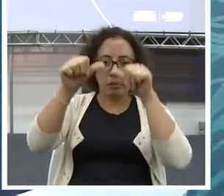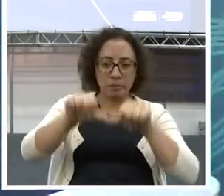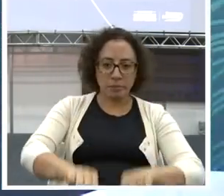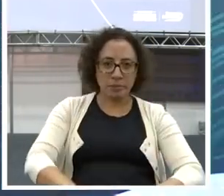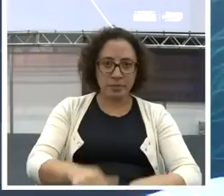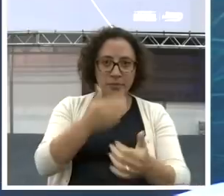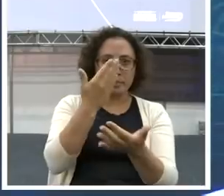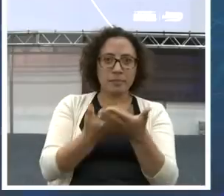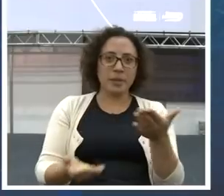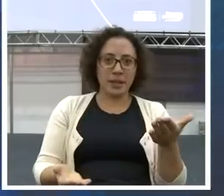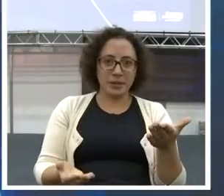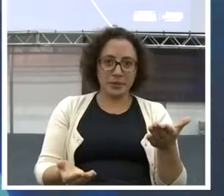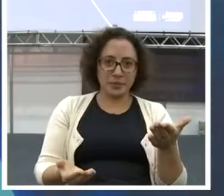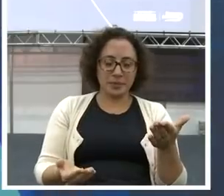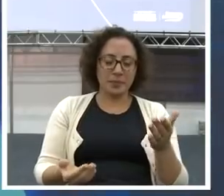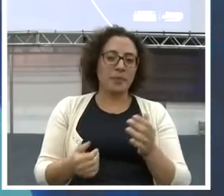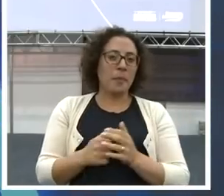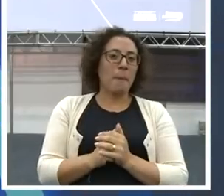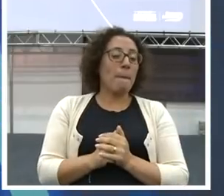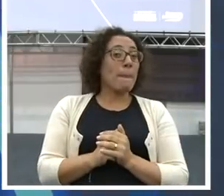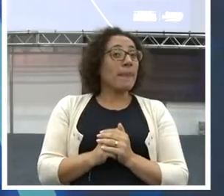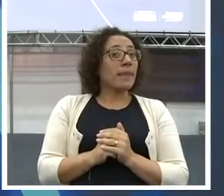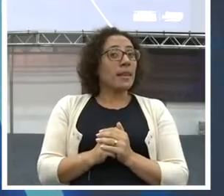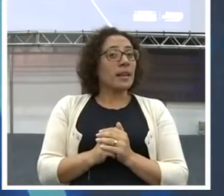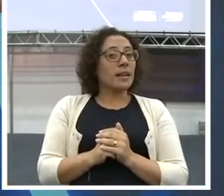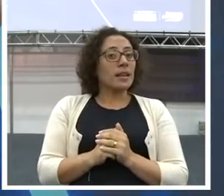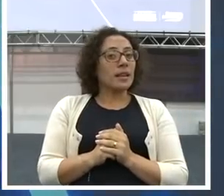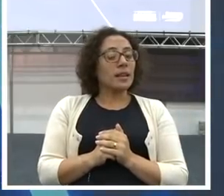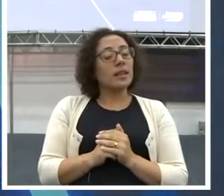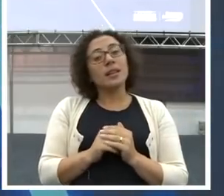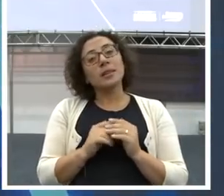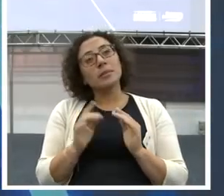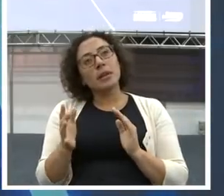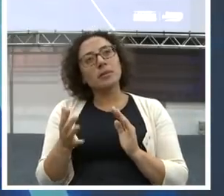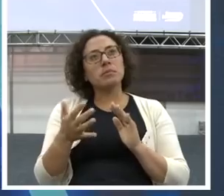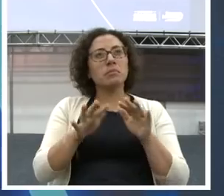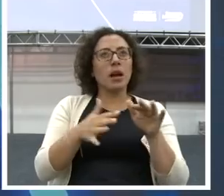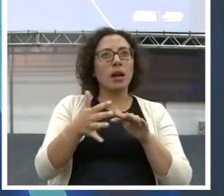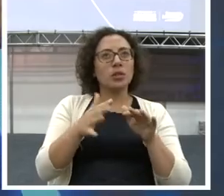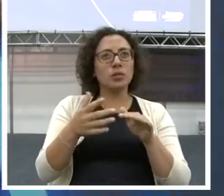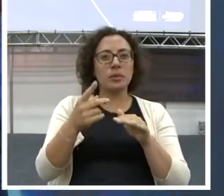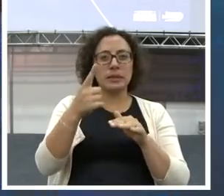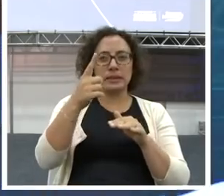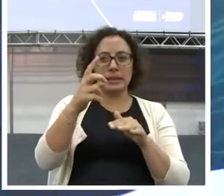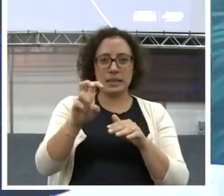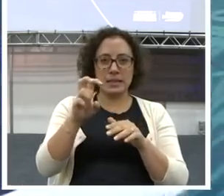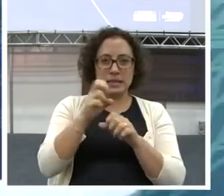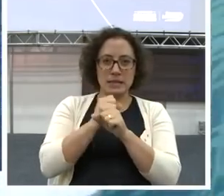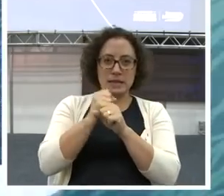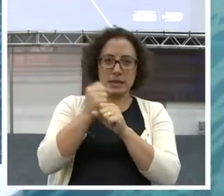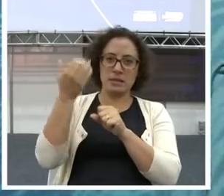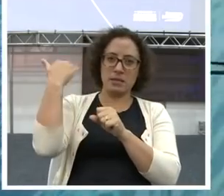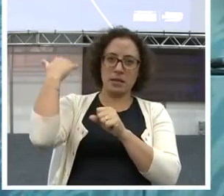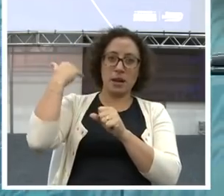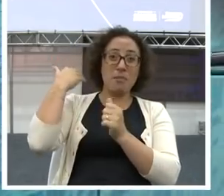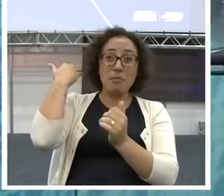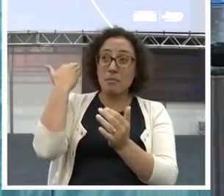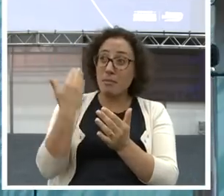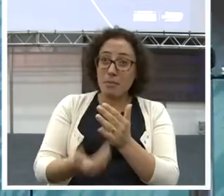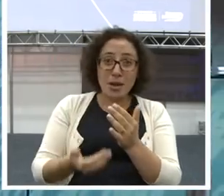Se você ainda não sabe. Mas. Mais ou menos 15 anos atrás. Eu cheguei a perder tudo que eu tinha.